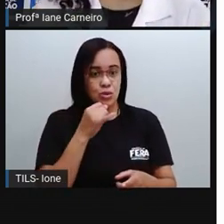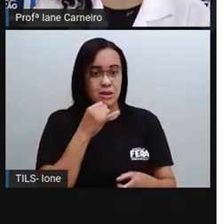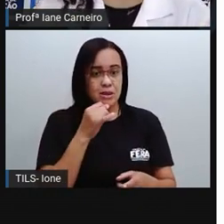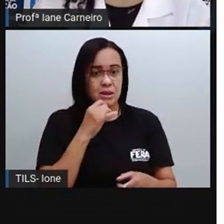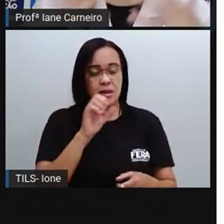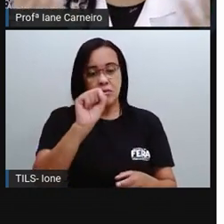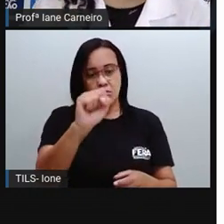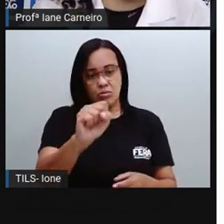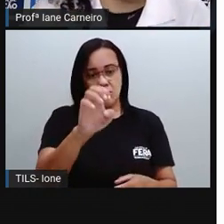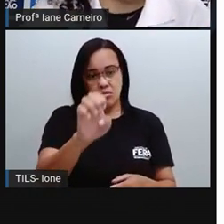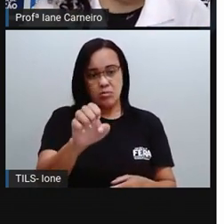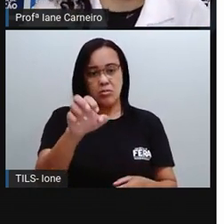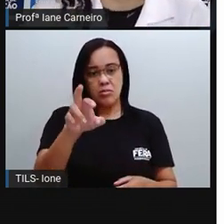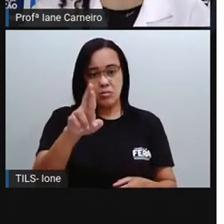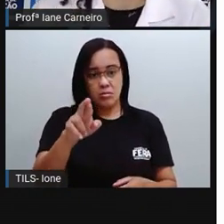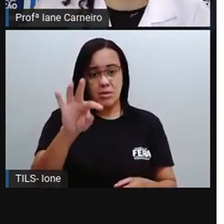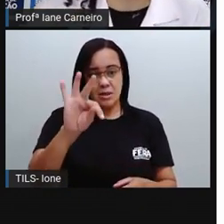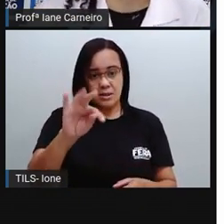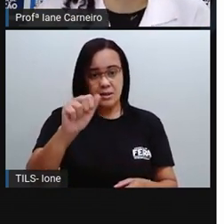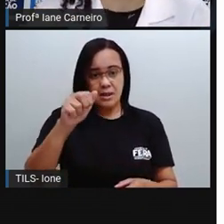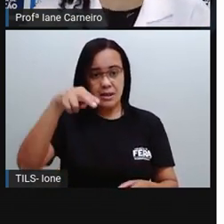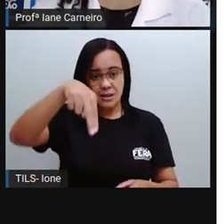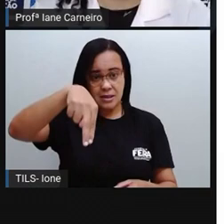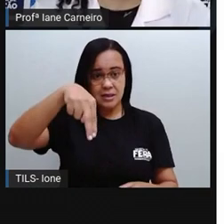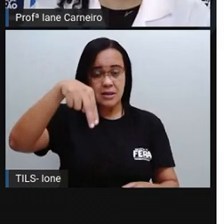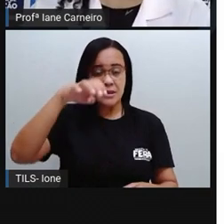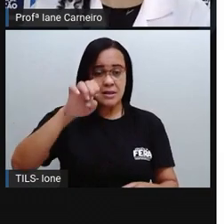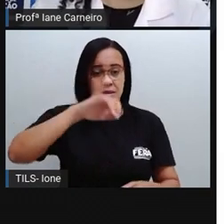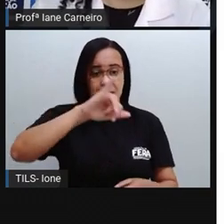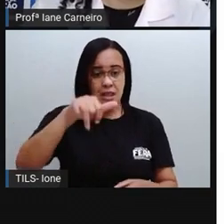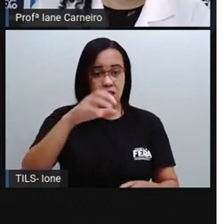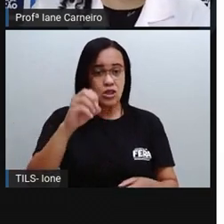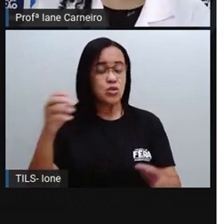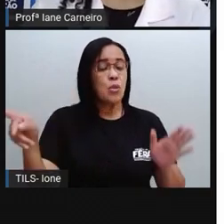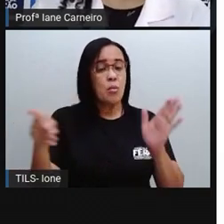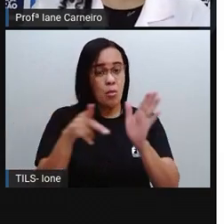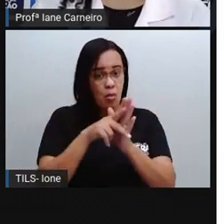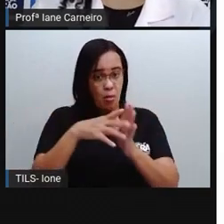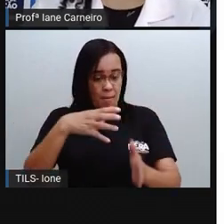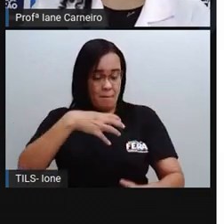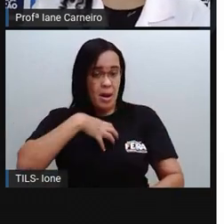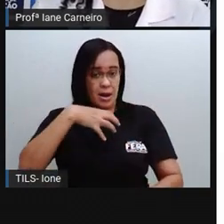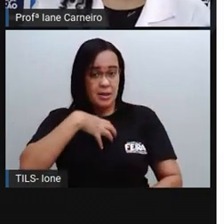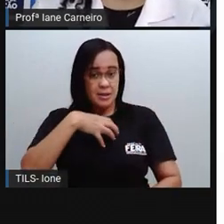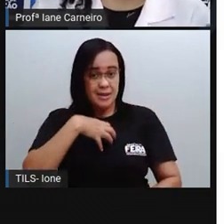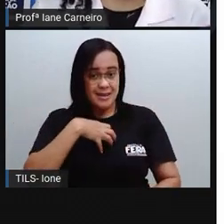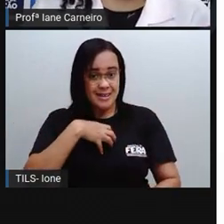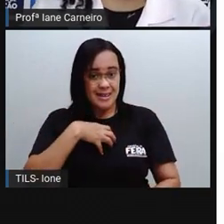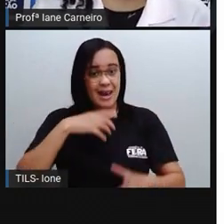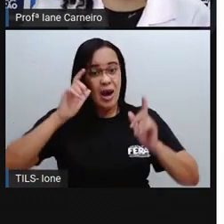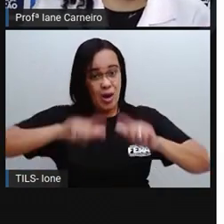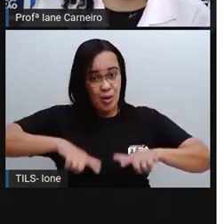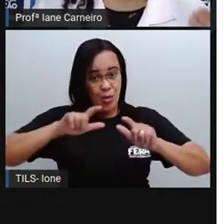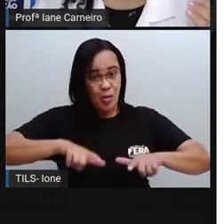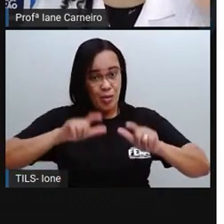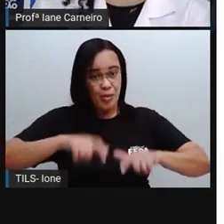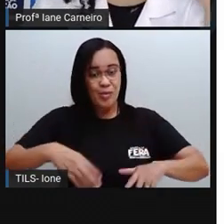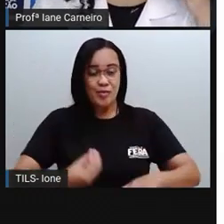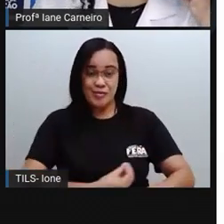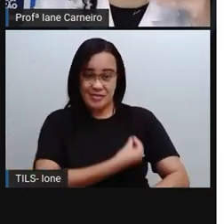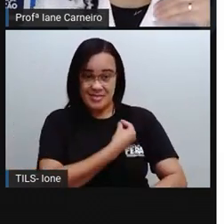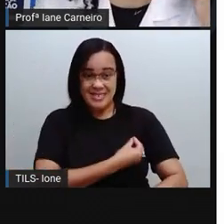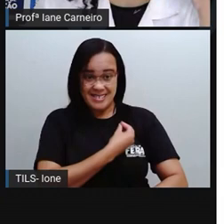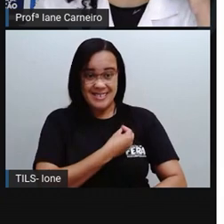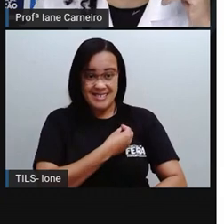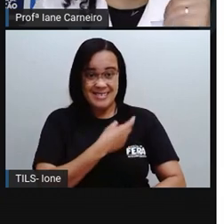marcantes de que estado da região nordeste? Da Bahia, né? Que é onde nós moramos, né? Nós, de